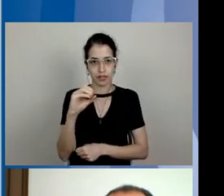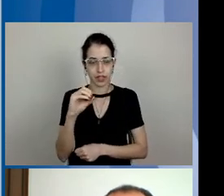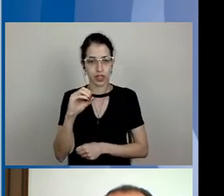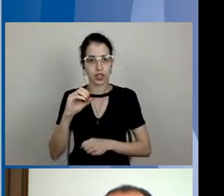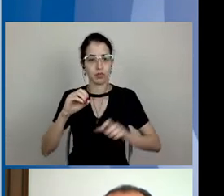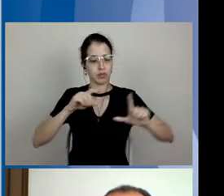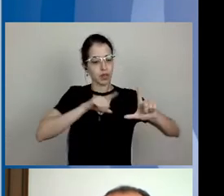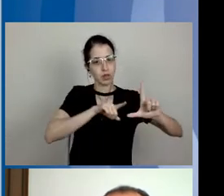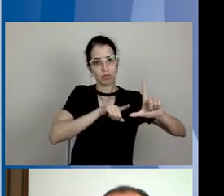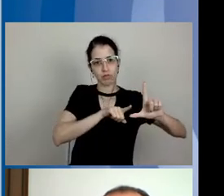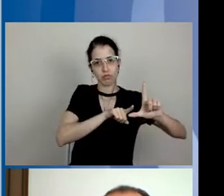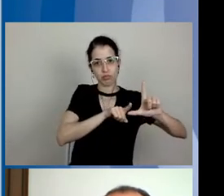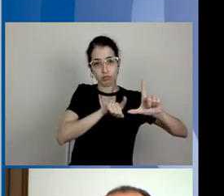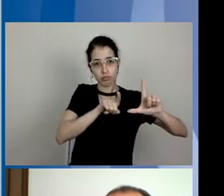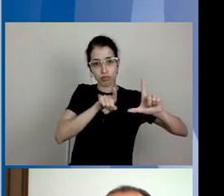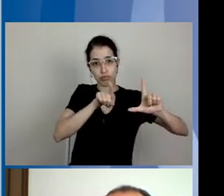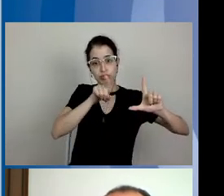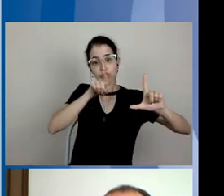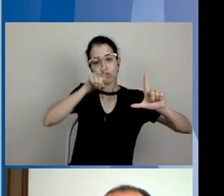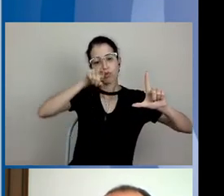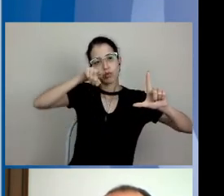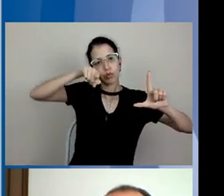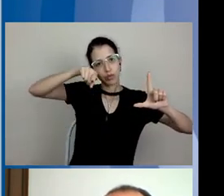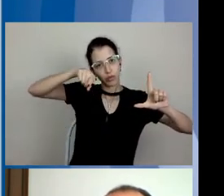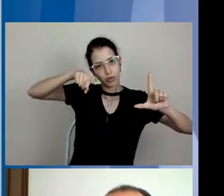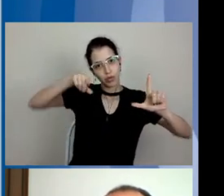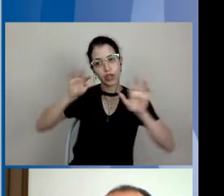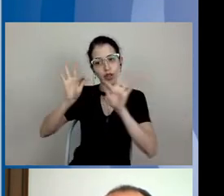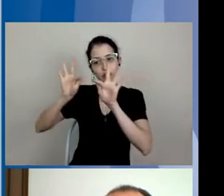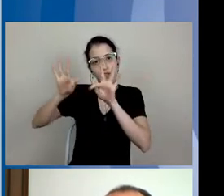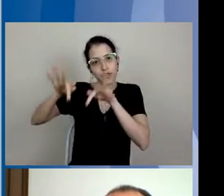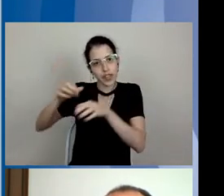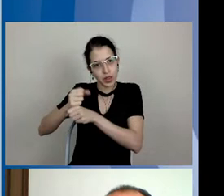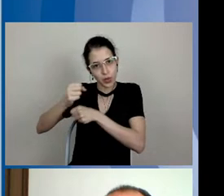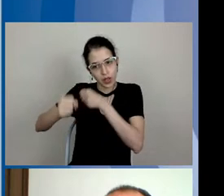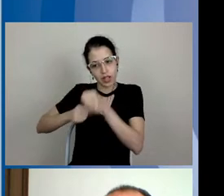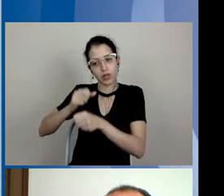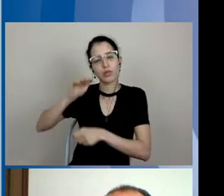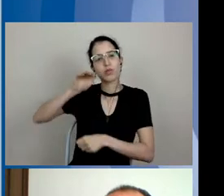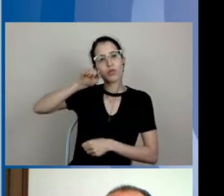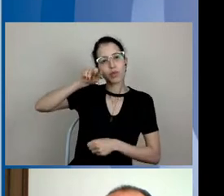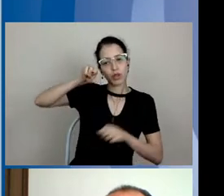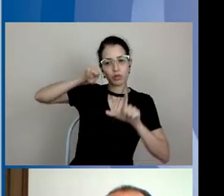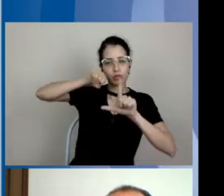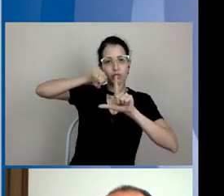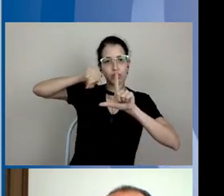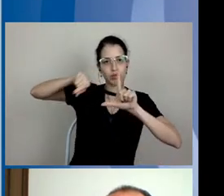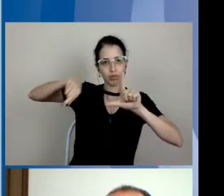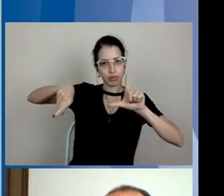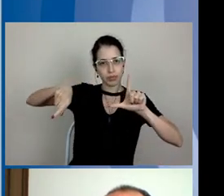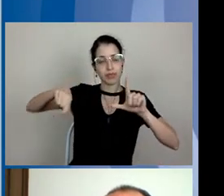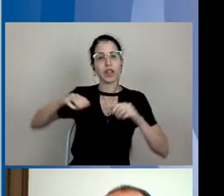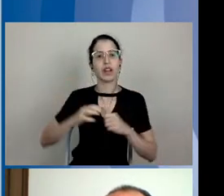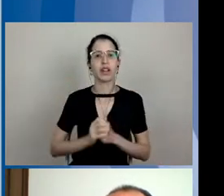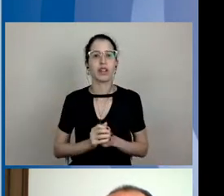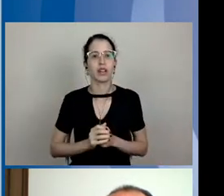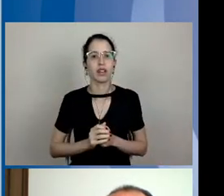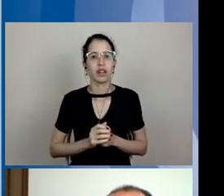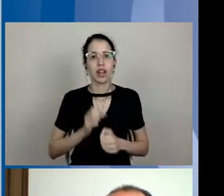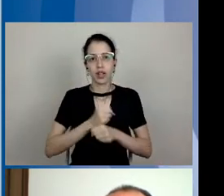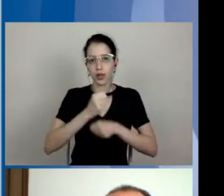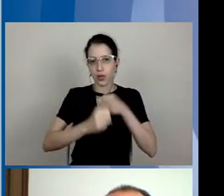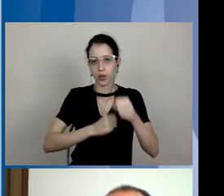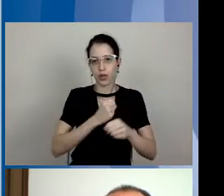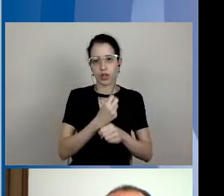da COVID-19, ele começou a cair no final do ano, e já nos primeiros dois meses de 2021, nós já atingimos uma quantidade